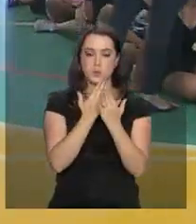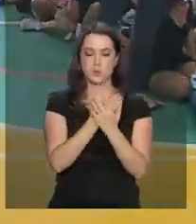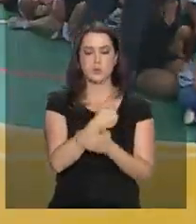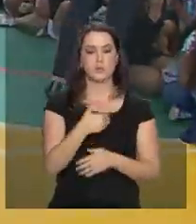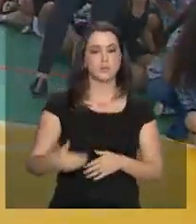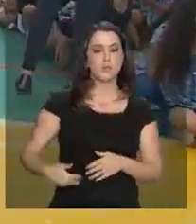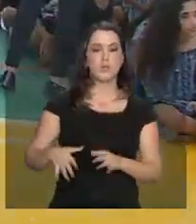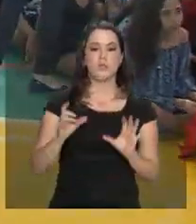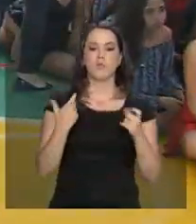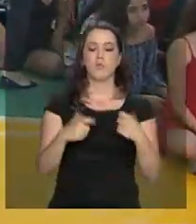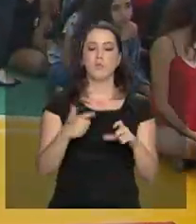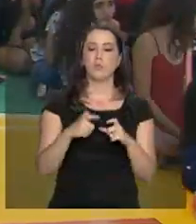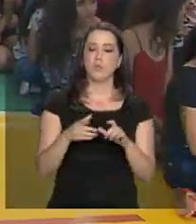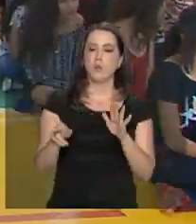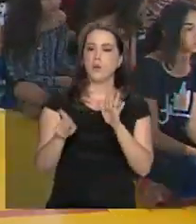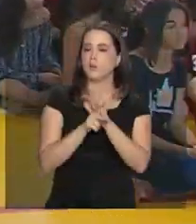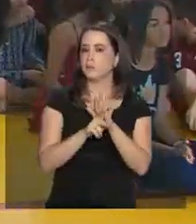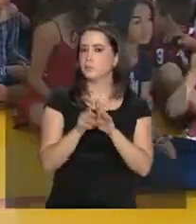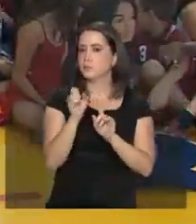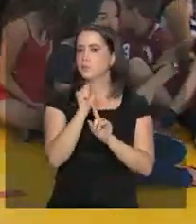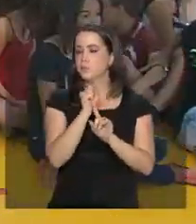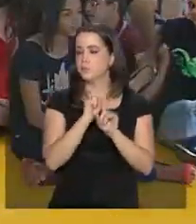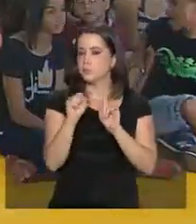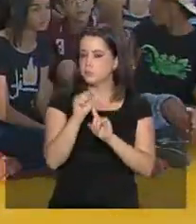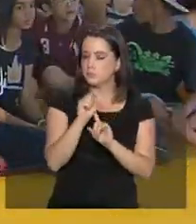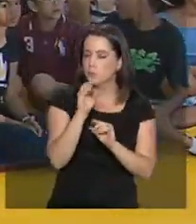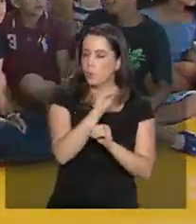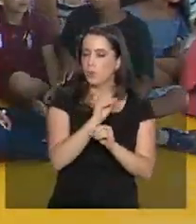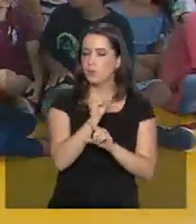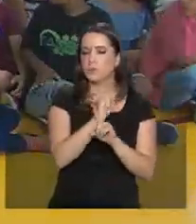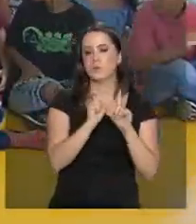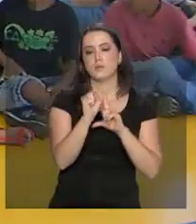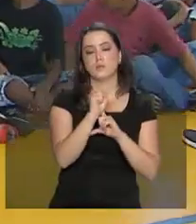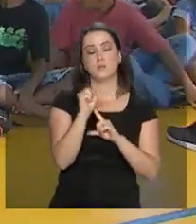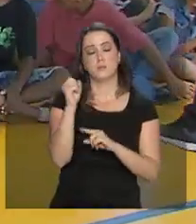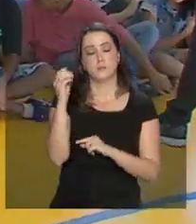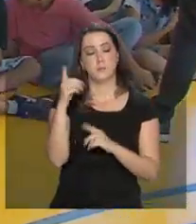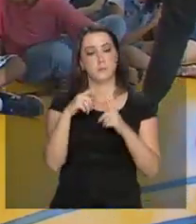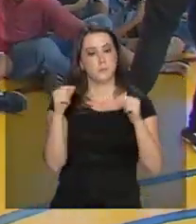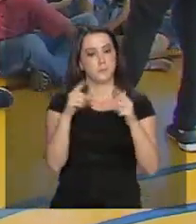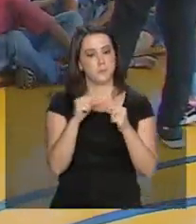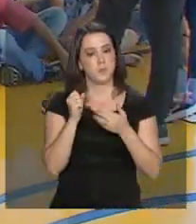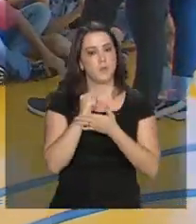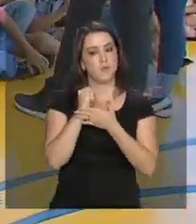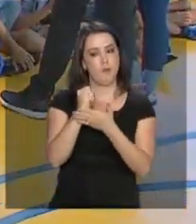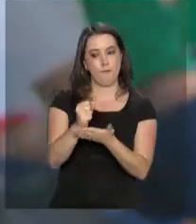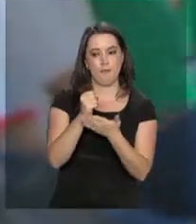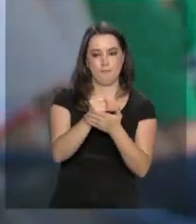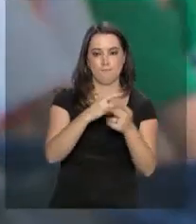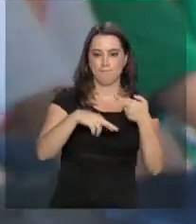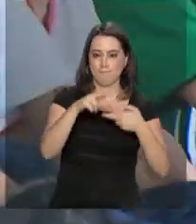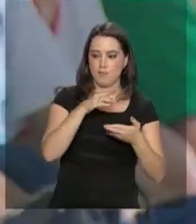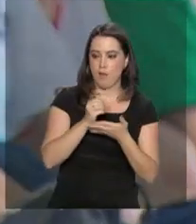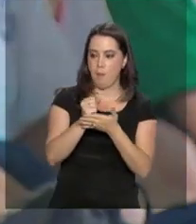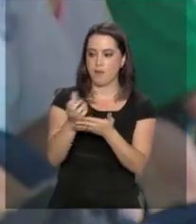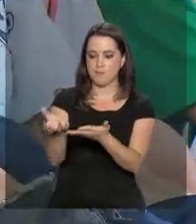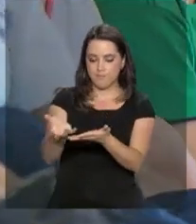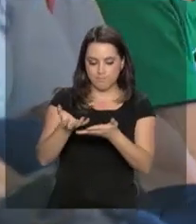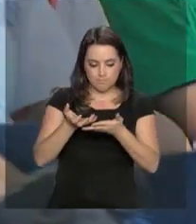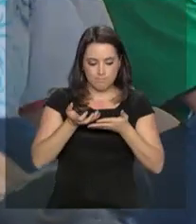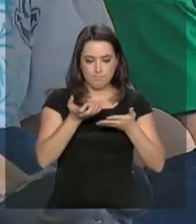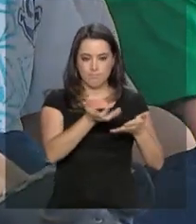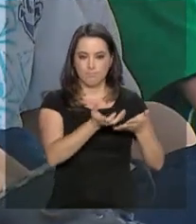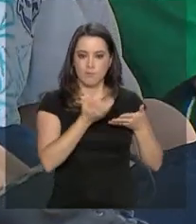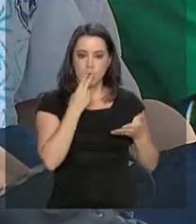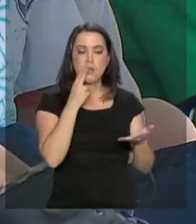instituições sociais da capital vão receber os presentes que foram doados pelos brasilienses. Além das cartas